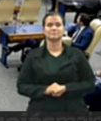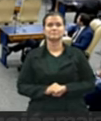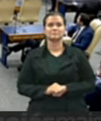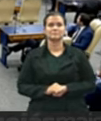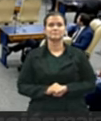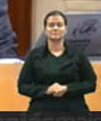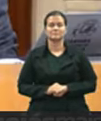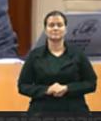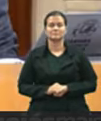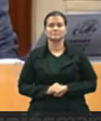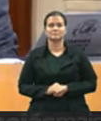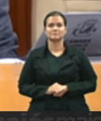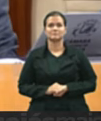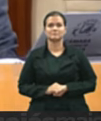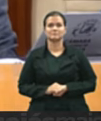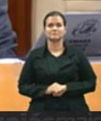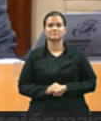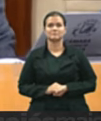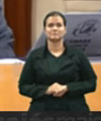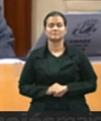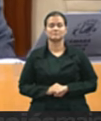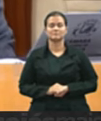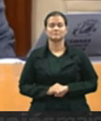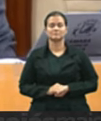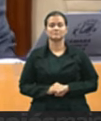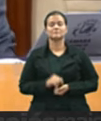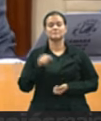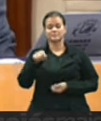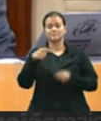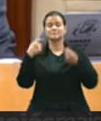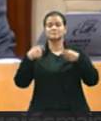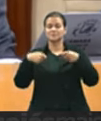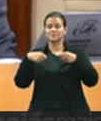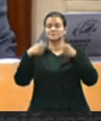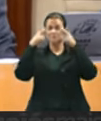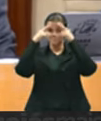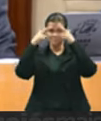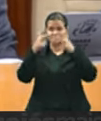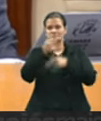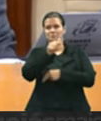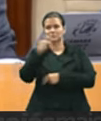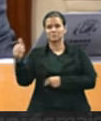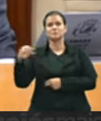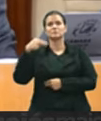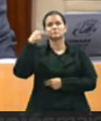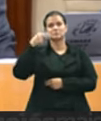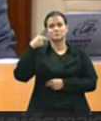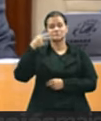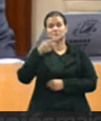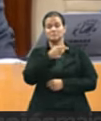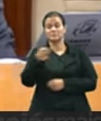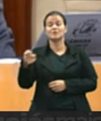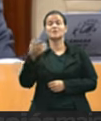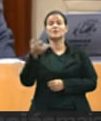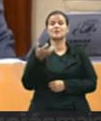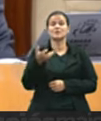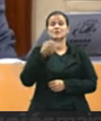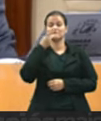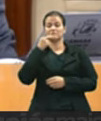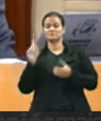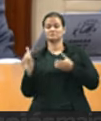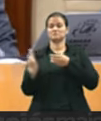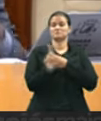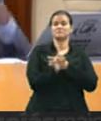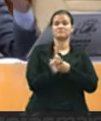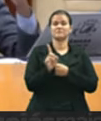Não interessa, vereador. Vossa Excelência tem que respeitar os demais vereadores. O que Vossa Excelência quer fará na frente de todo mundo,